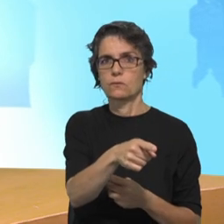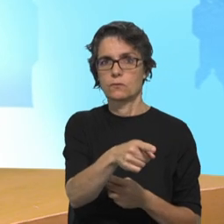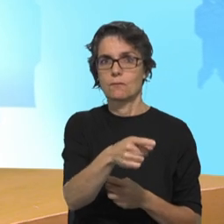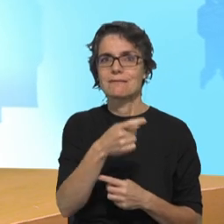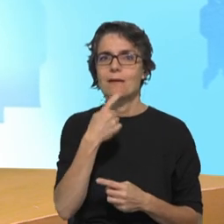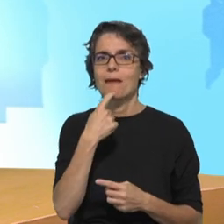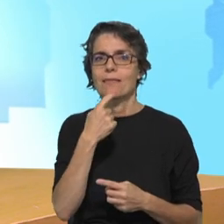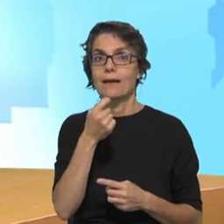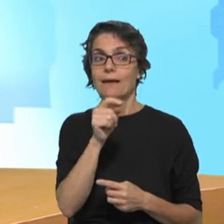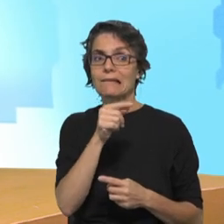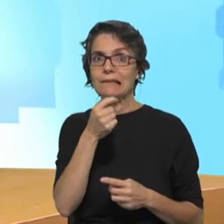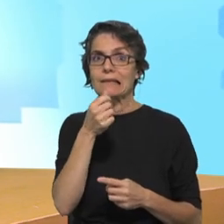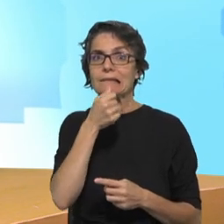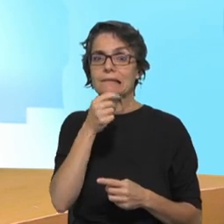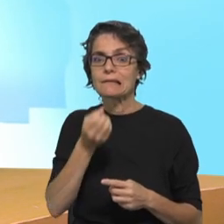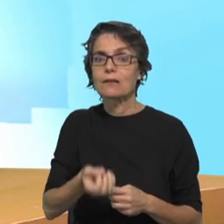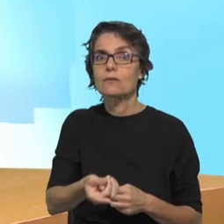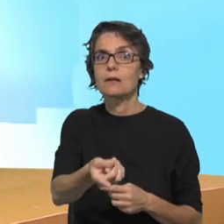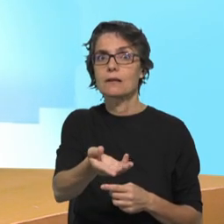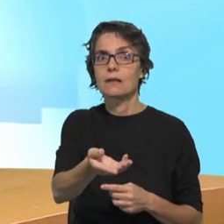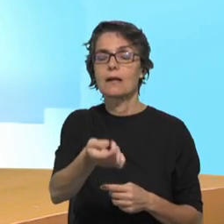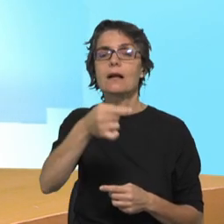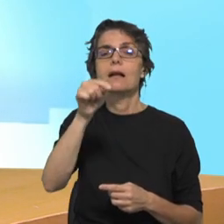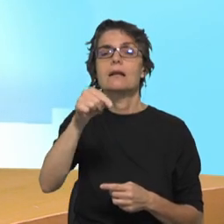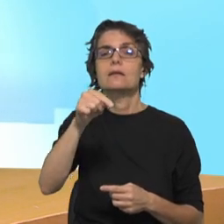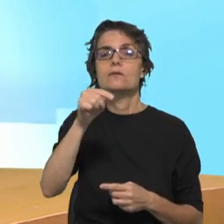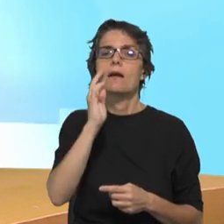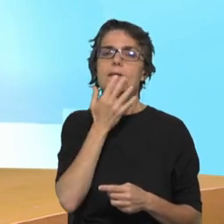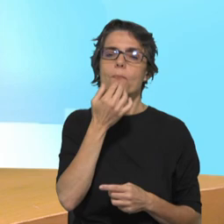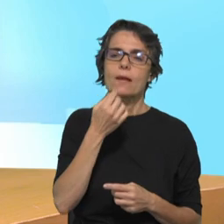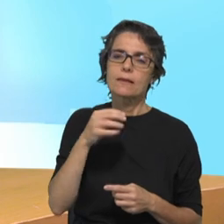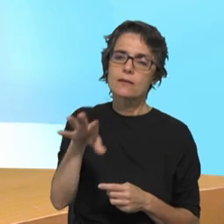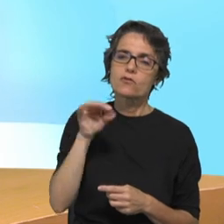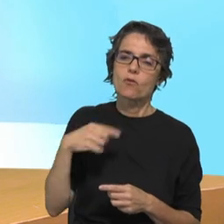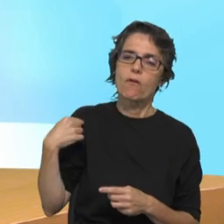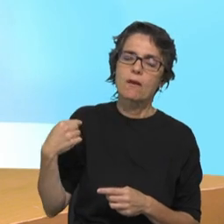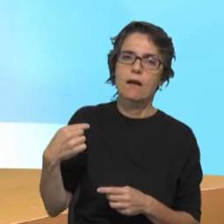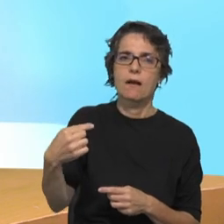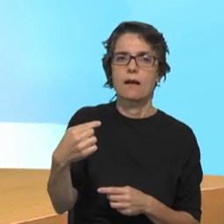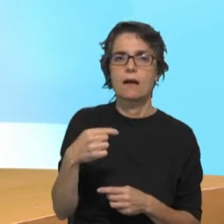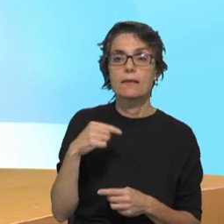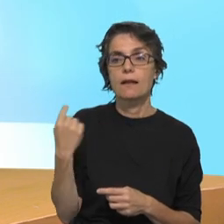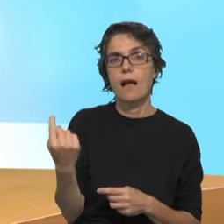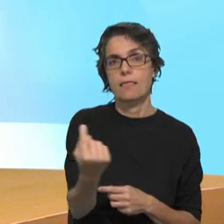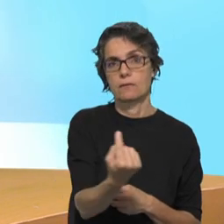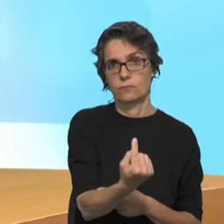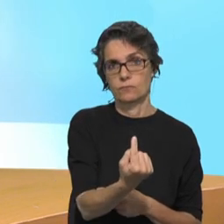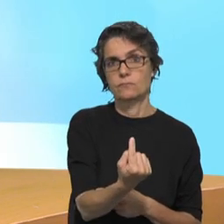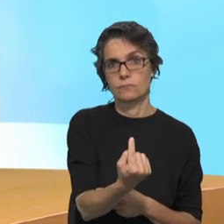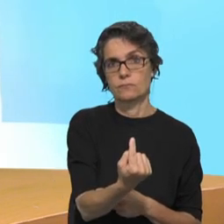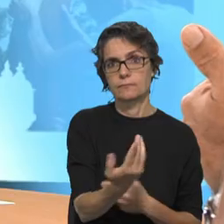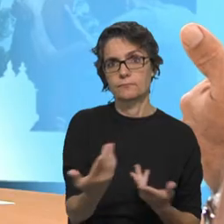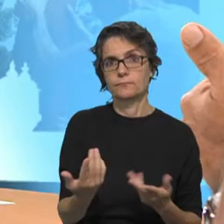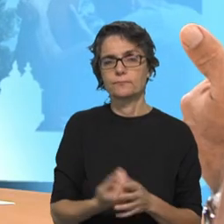tensões em ordem a escolhas, em ordem a decisões pessoais. E sente também essa tensão